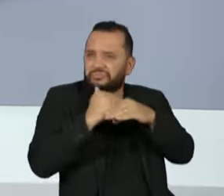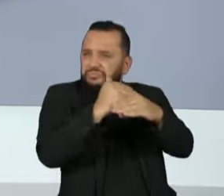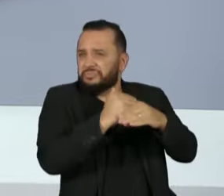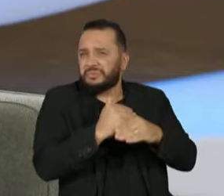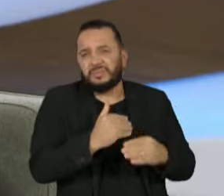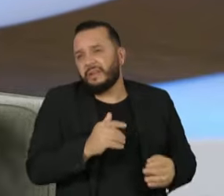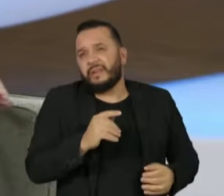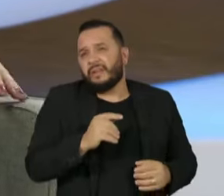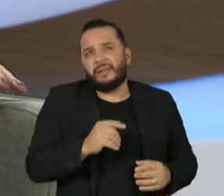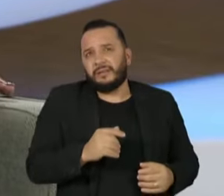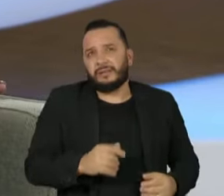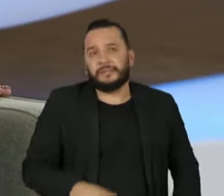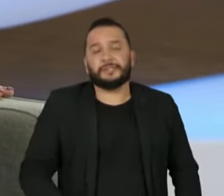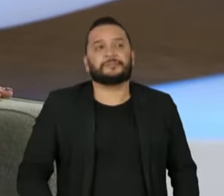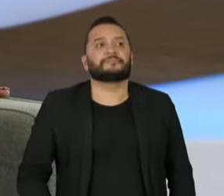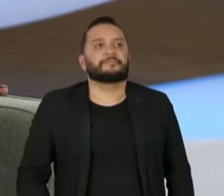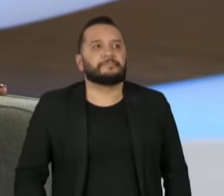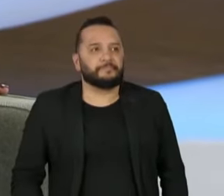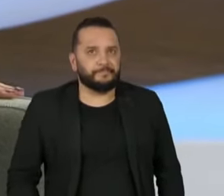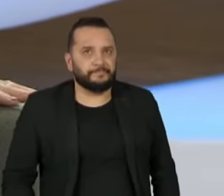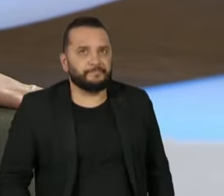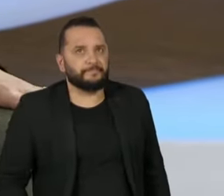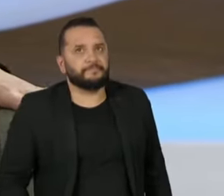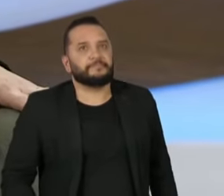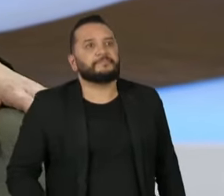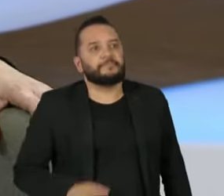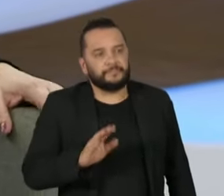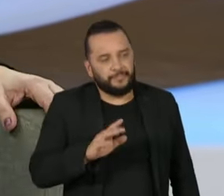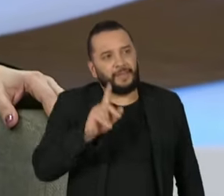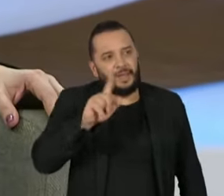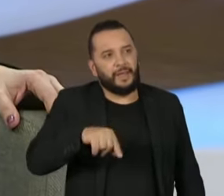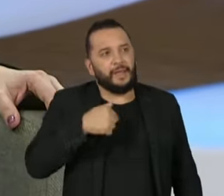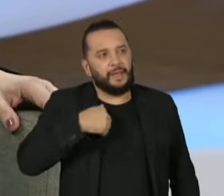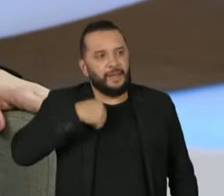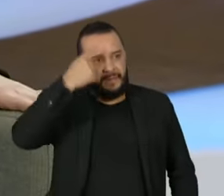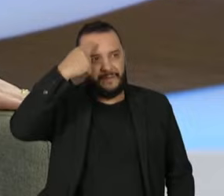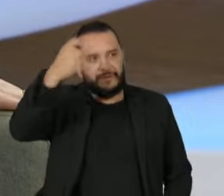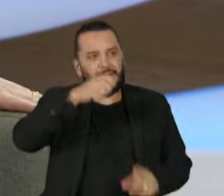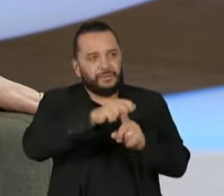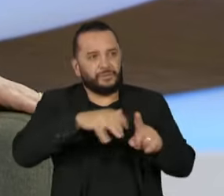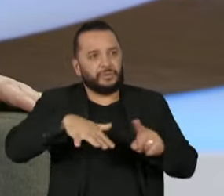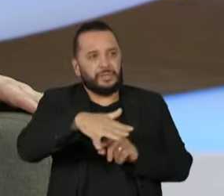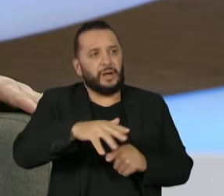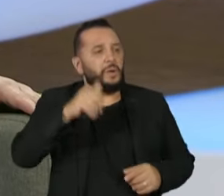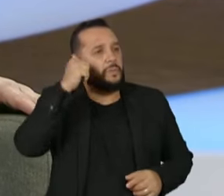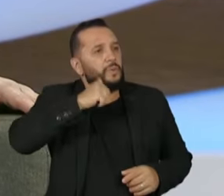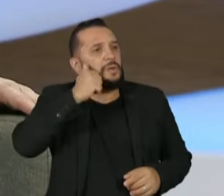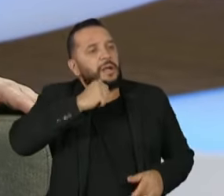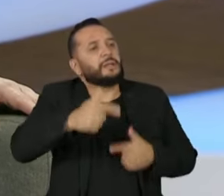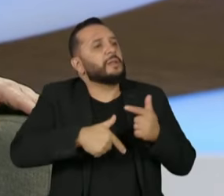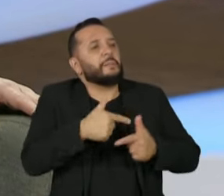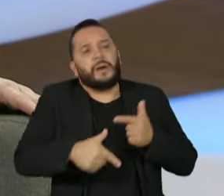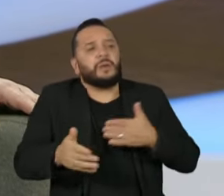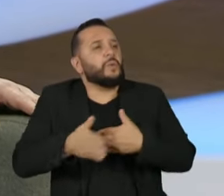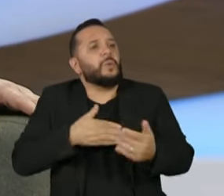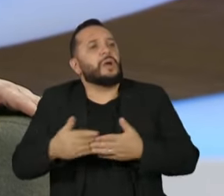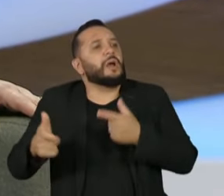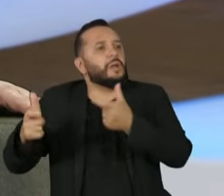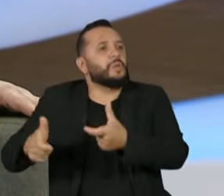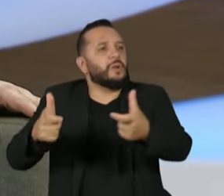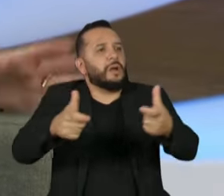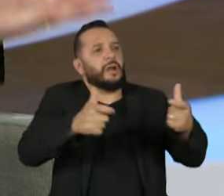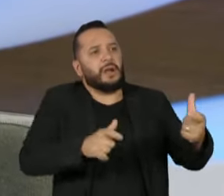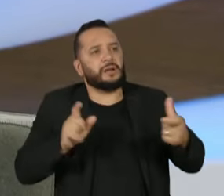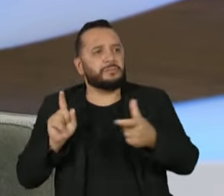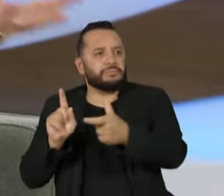estereótipo? Mas, sem dúvida nenhuma, é uma construção social, né, Thaís? Lugar de mulher é onde ela quiser. E não é uma questão de